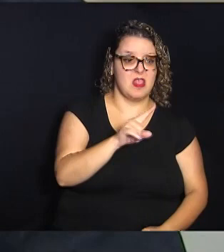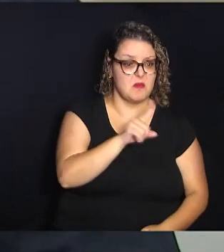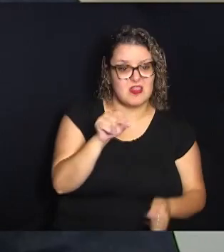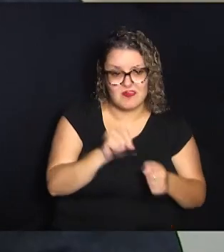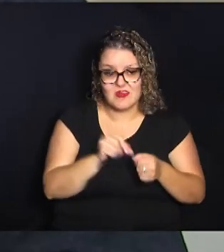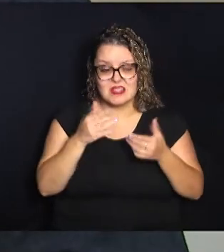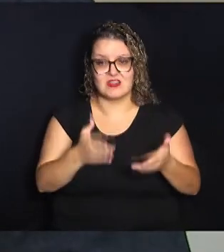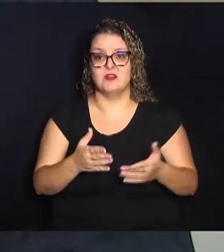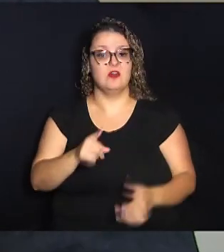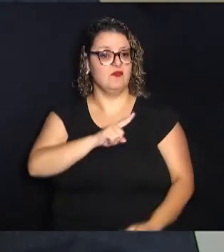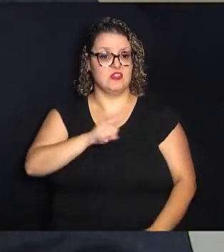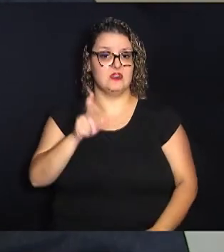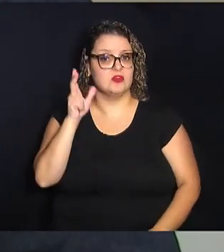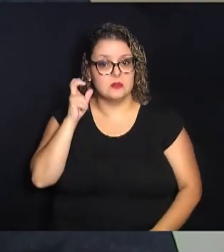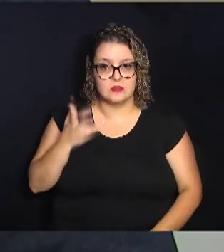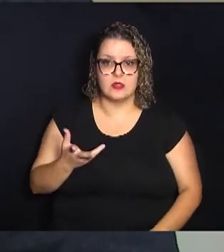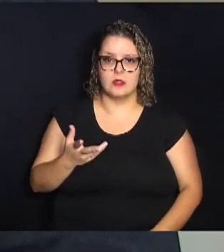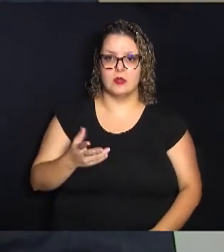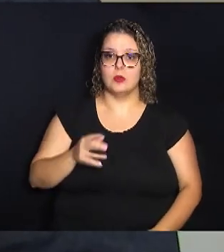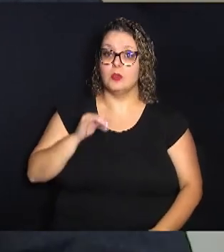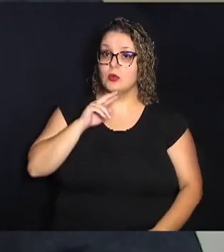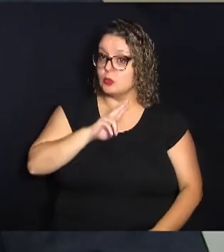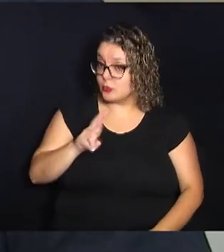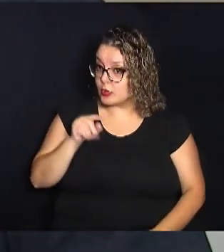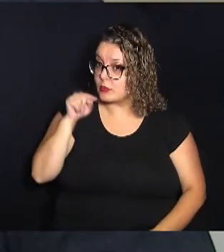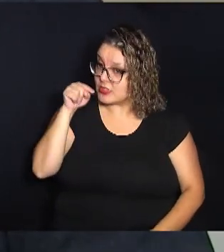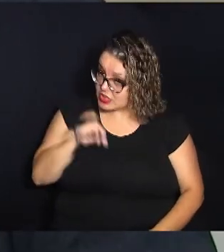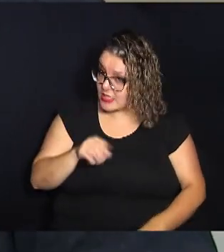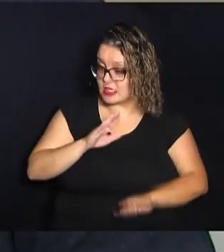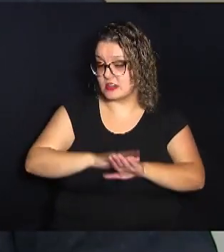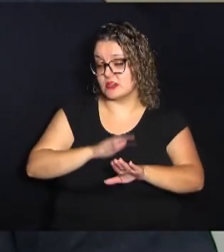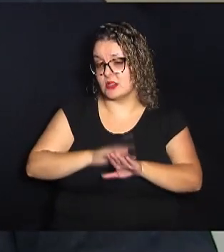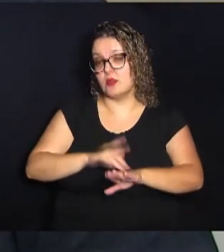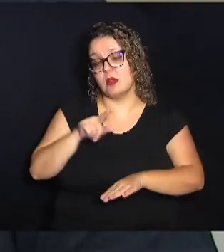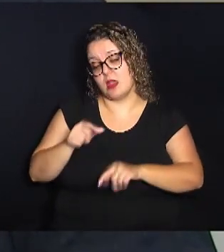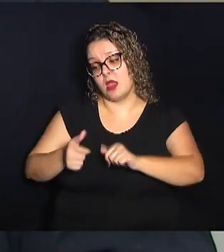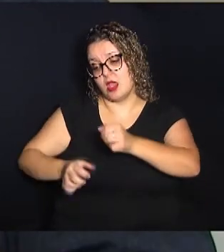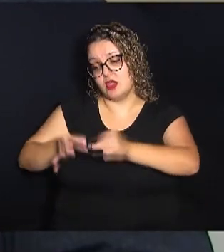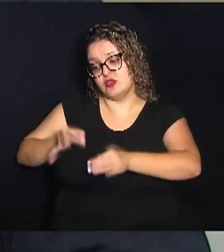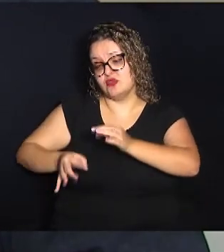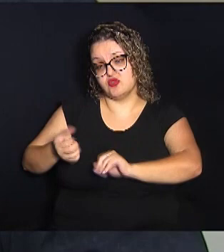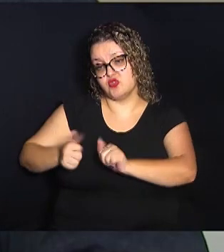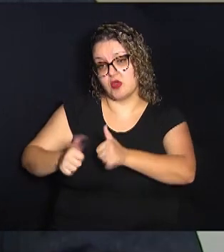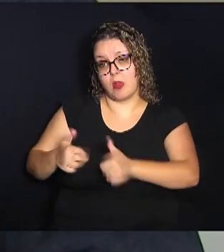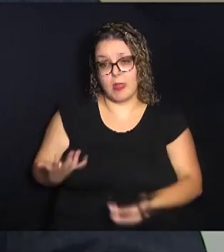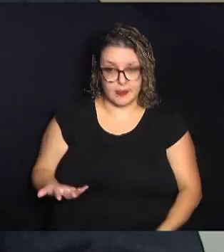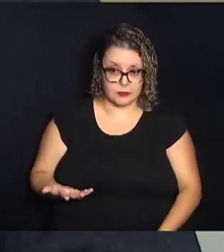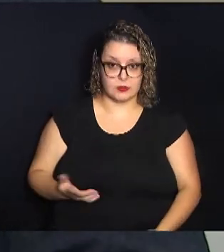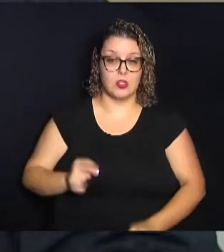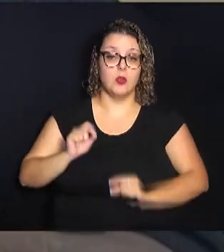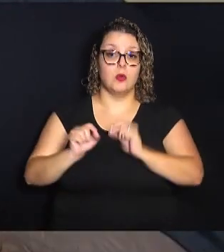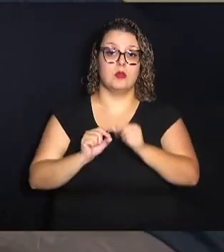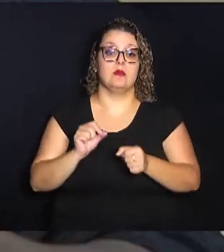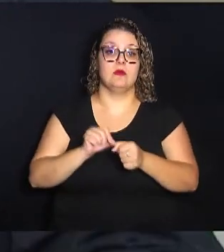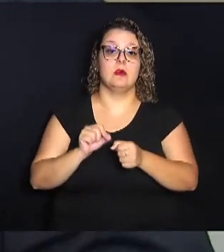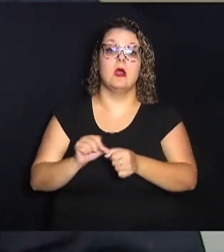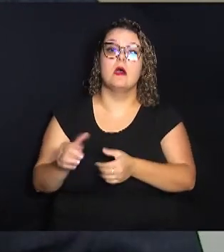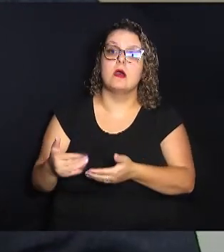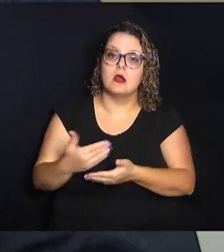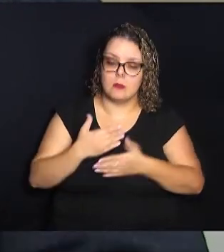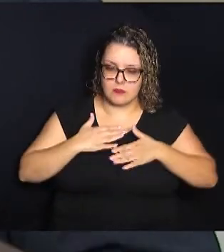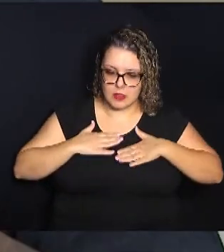isso, você não me escutou, porque o nome disso é julgamento. Então o que nós fazemos na Secretaria Municipal da Educação é fazer o acolhimento, é